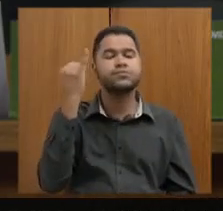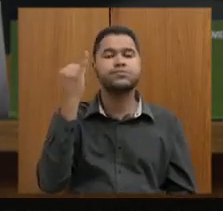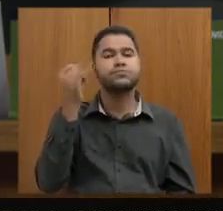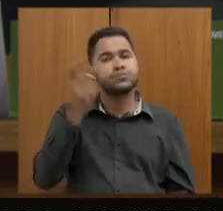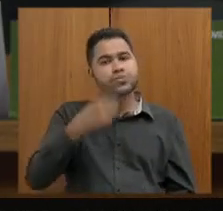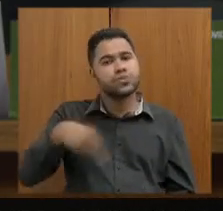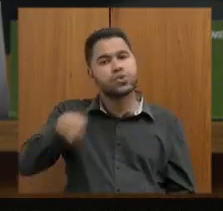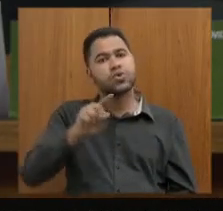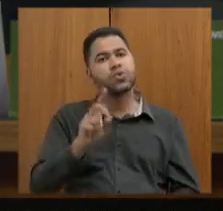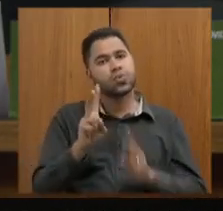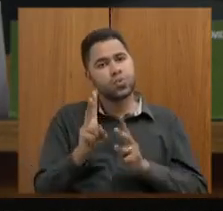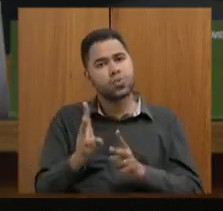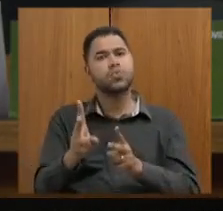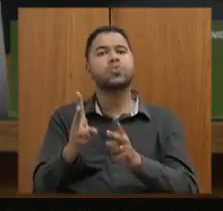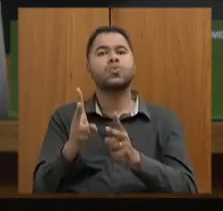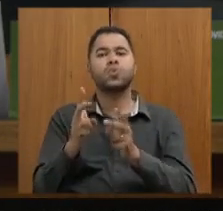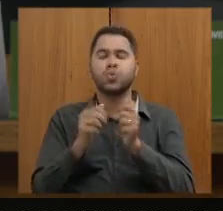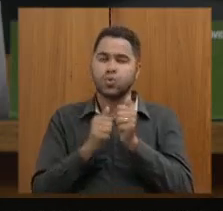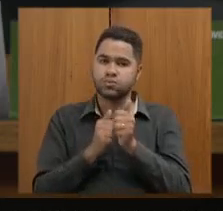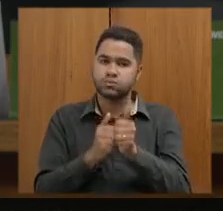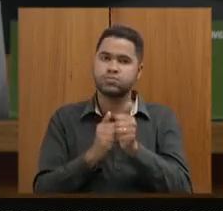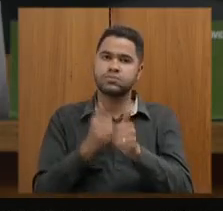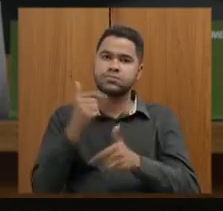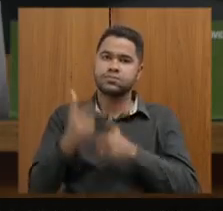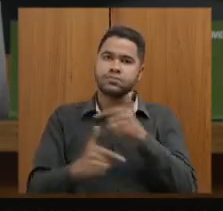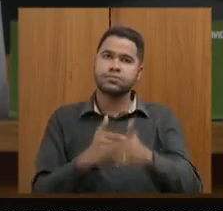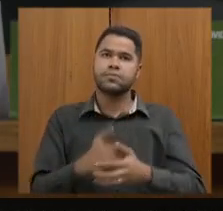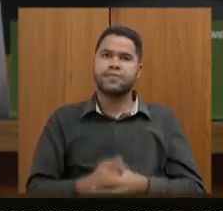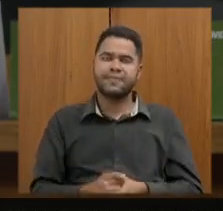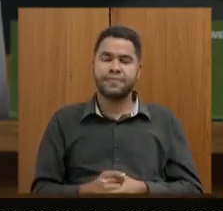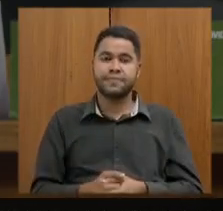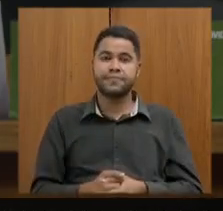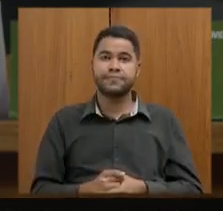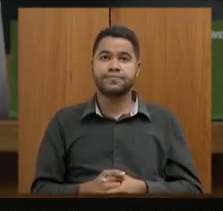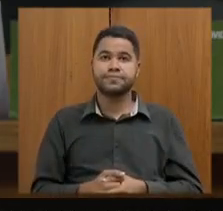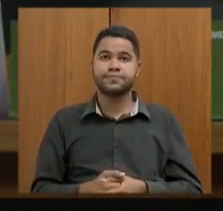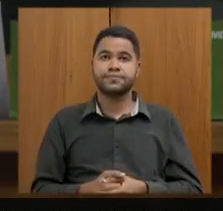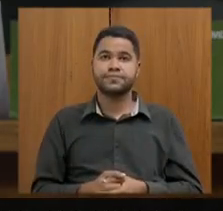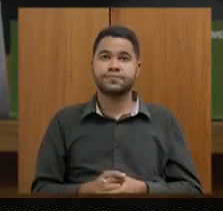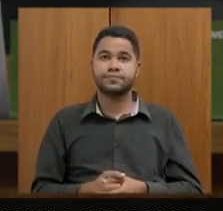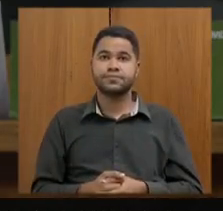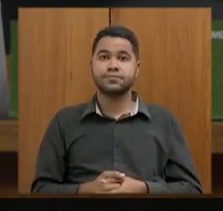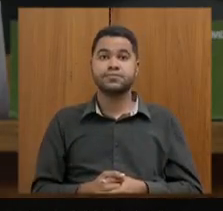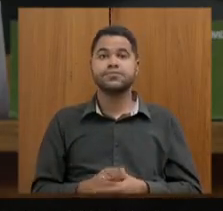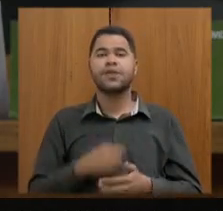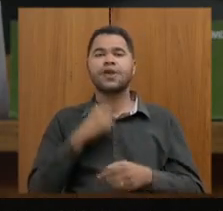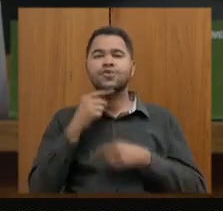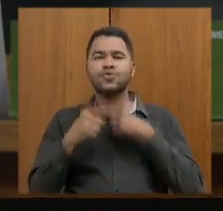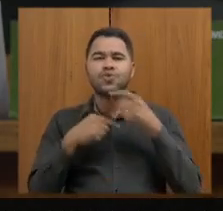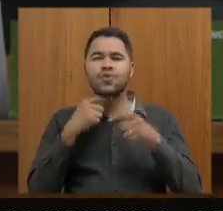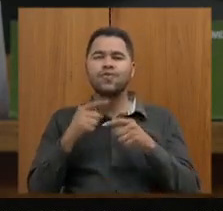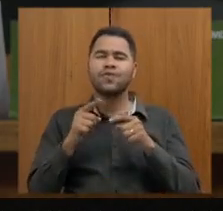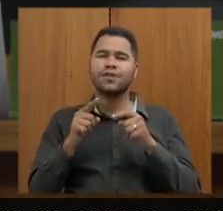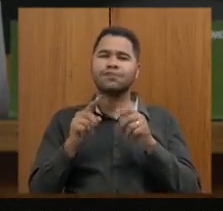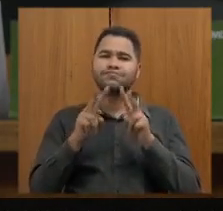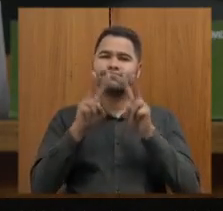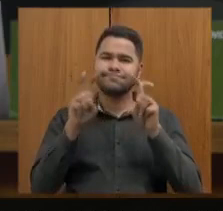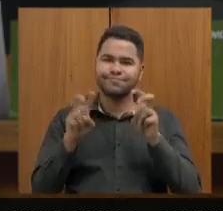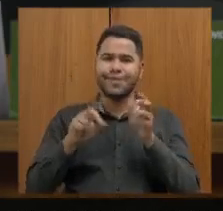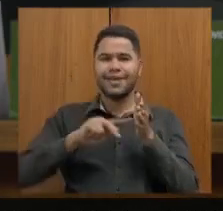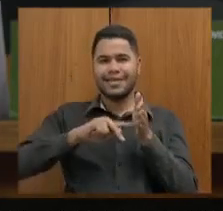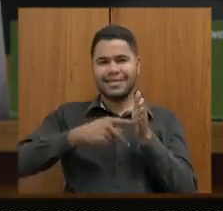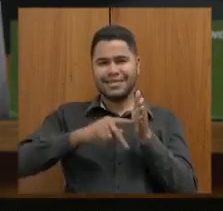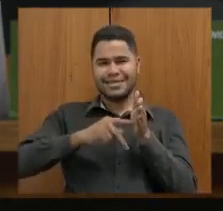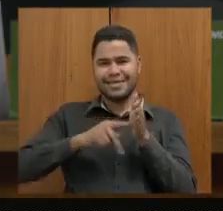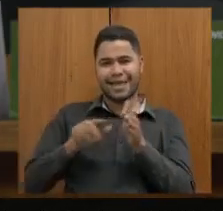a senhora siga acompanhando esse trabalho no que diz respeito às dúvidas relacionadas às reuniões do sindicato